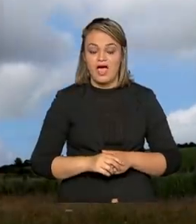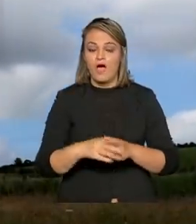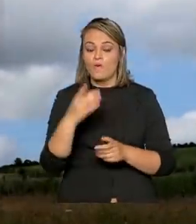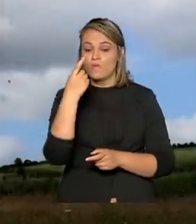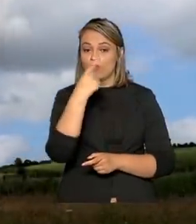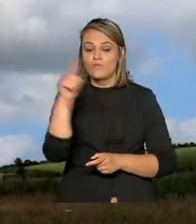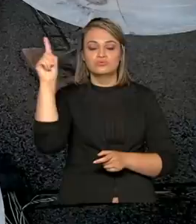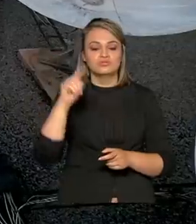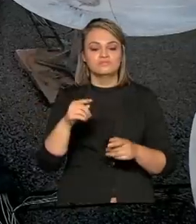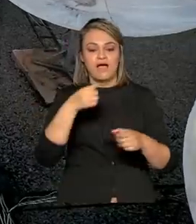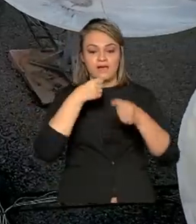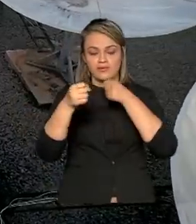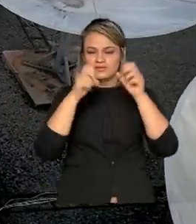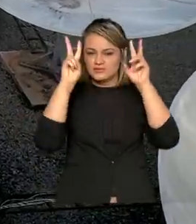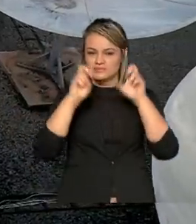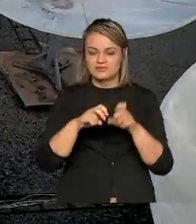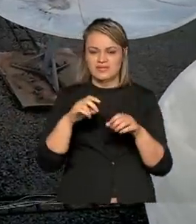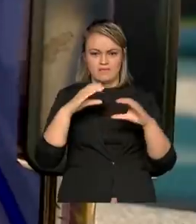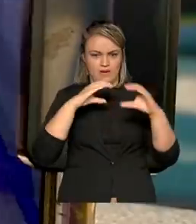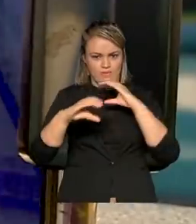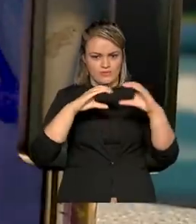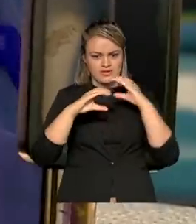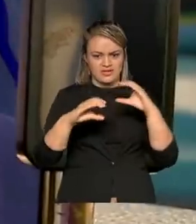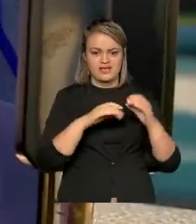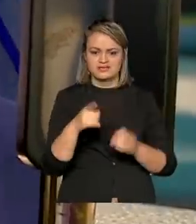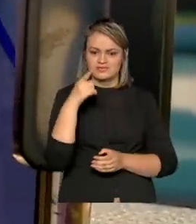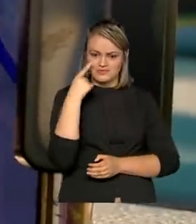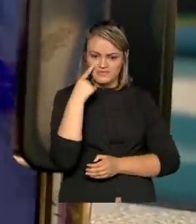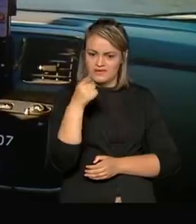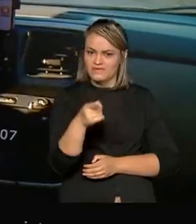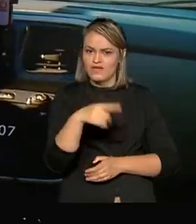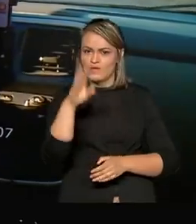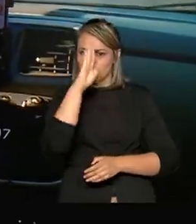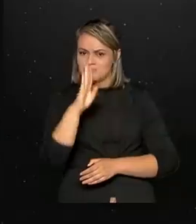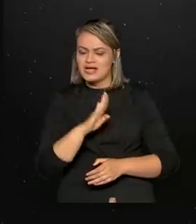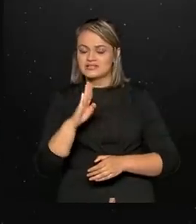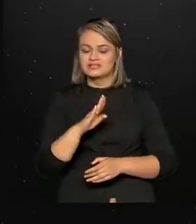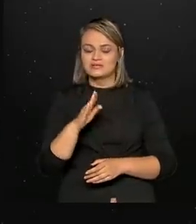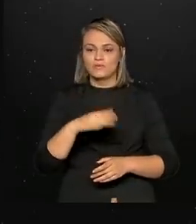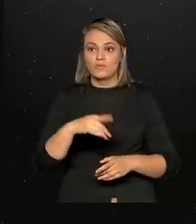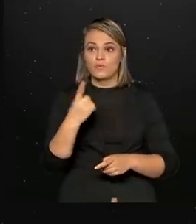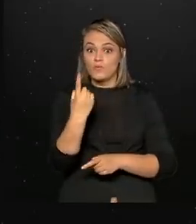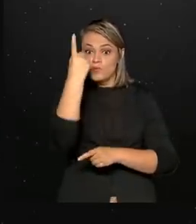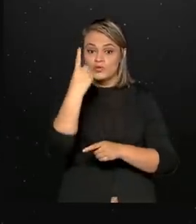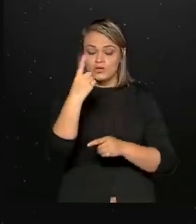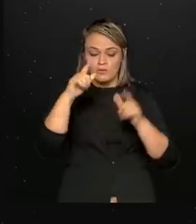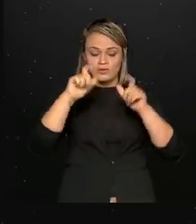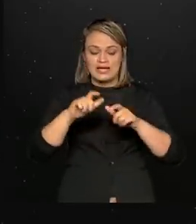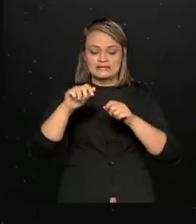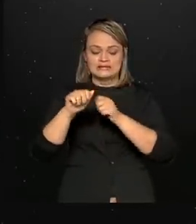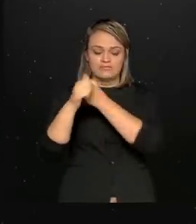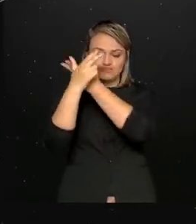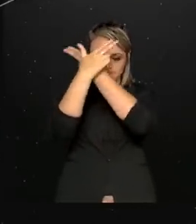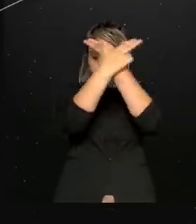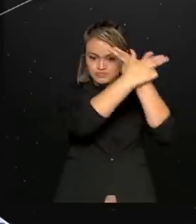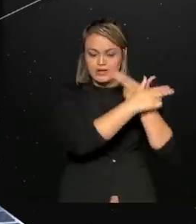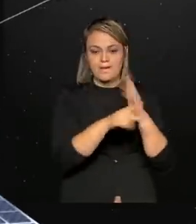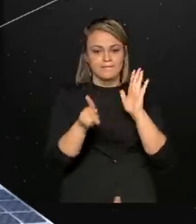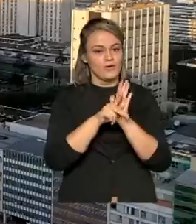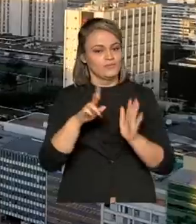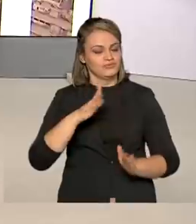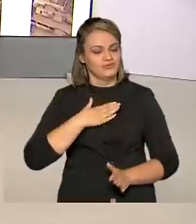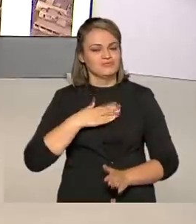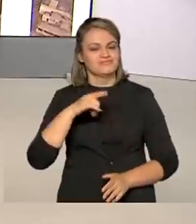última reportagem especial sobre as telecomunicações, você vai ver que o Brasil é um dos poucos países no mundo que tem o próprio